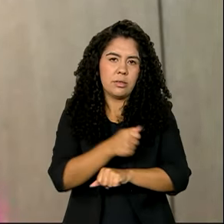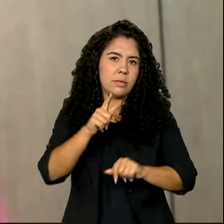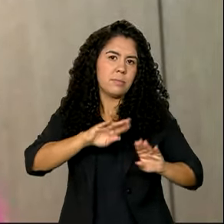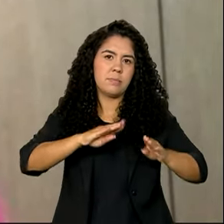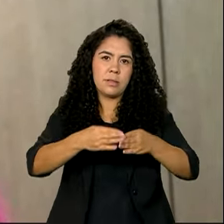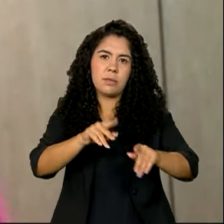brasileiros.